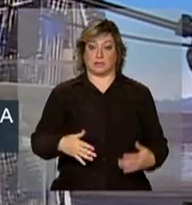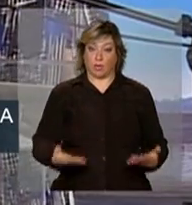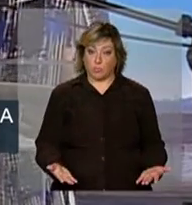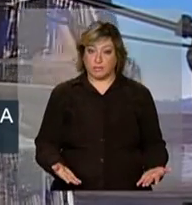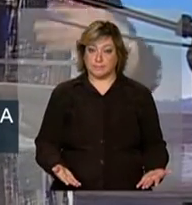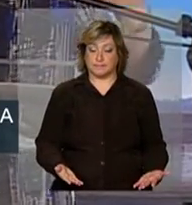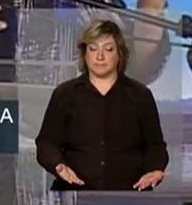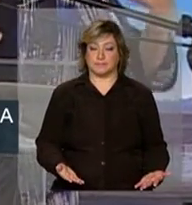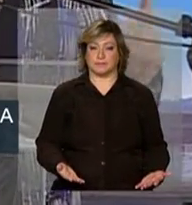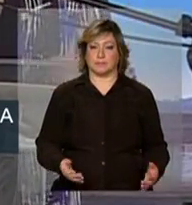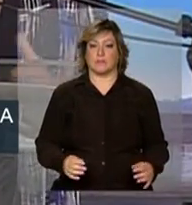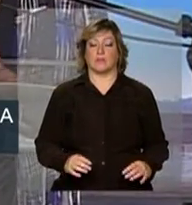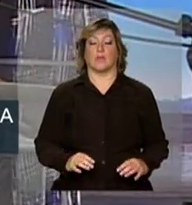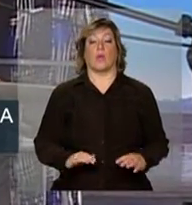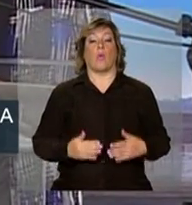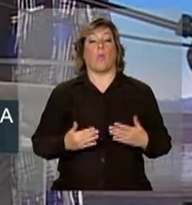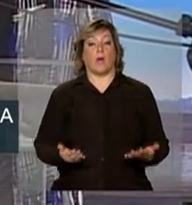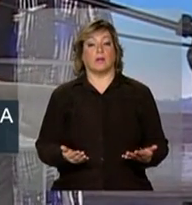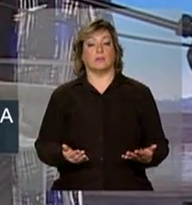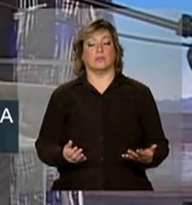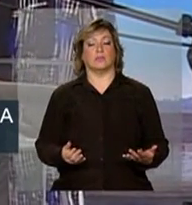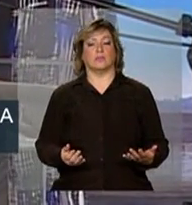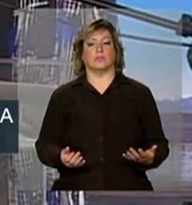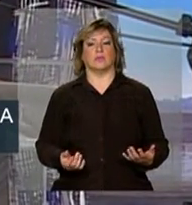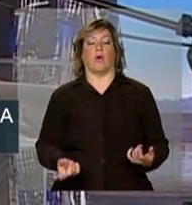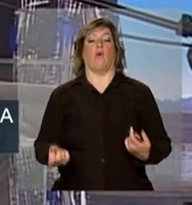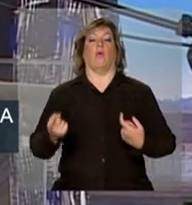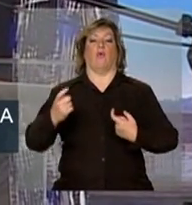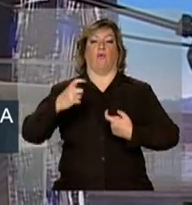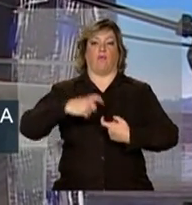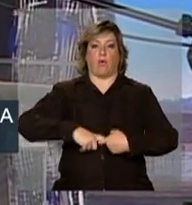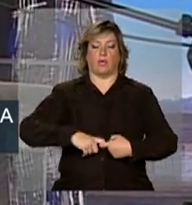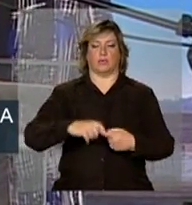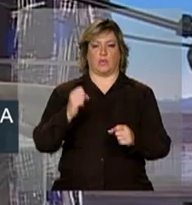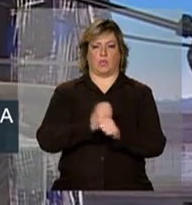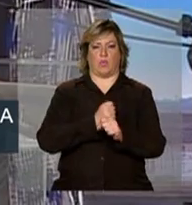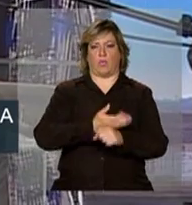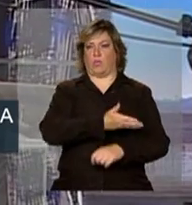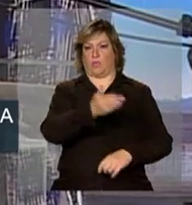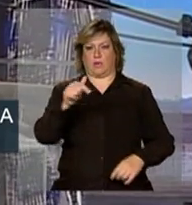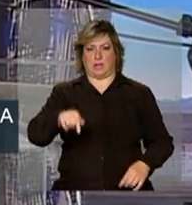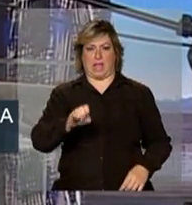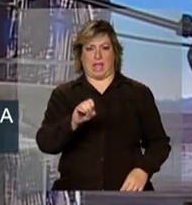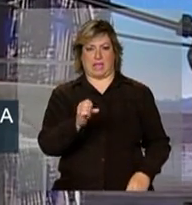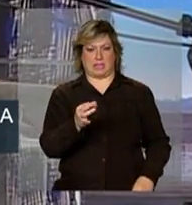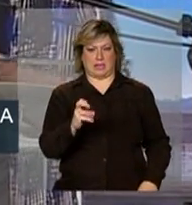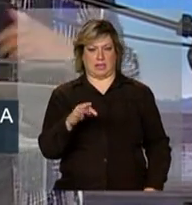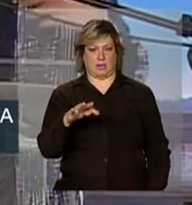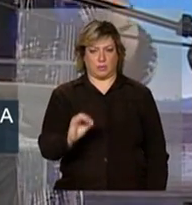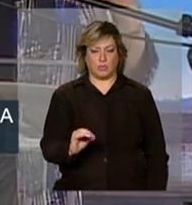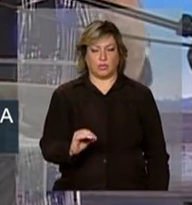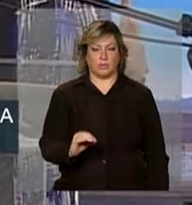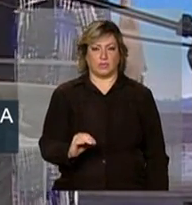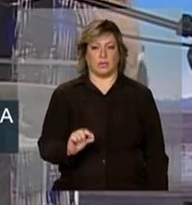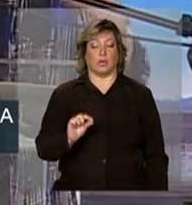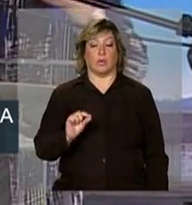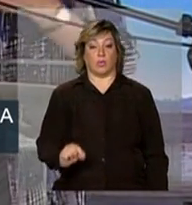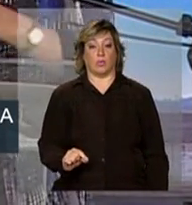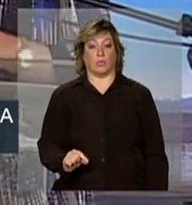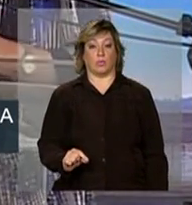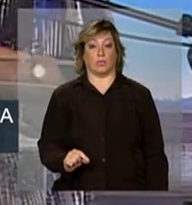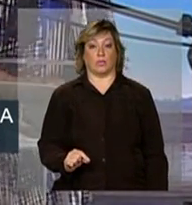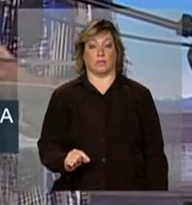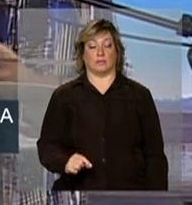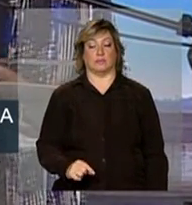ao retomar o investimento de Estreito e os motivos pelos